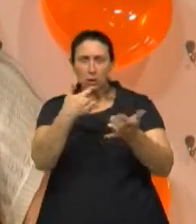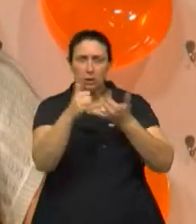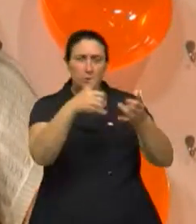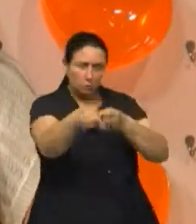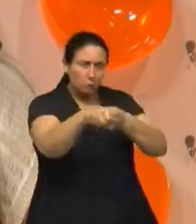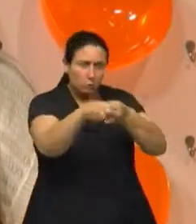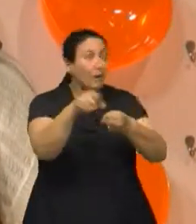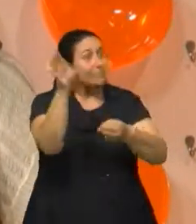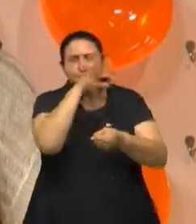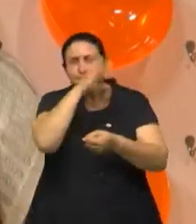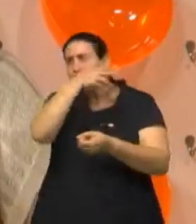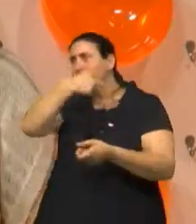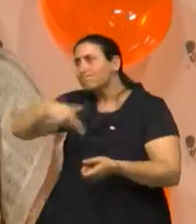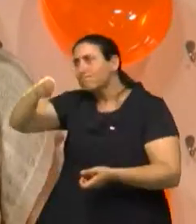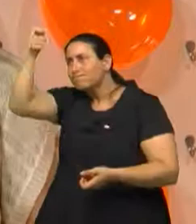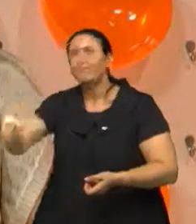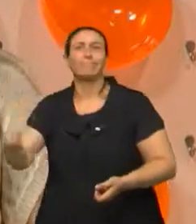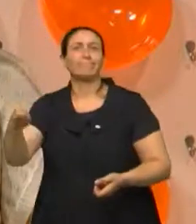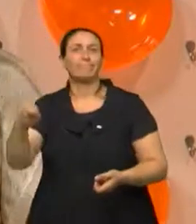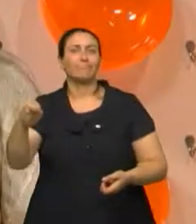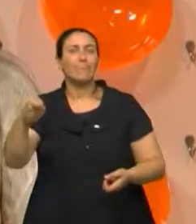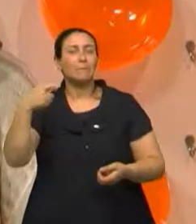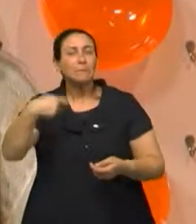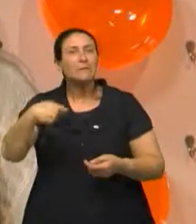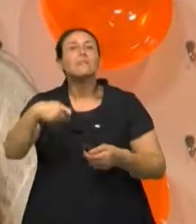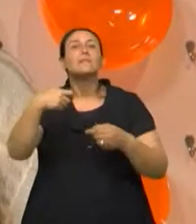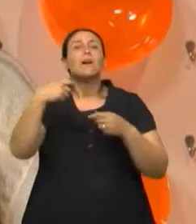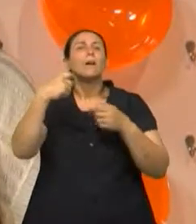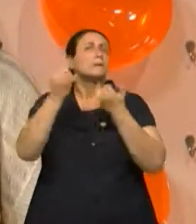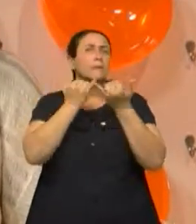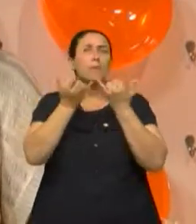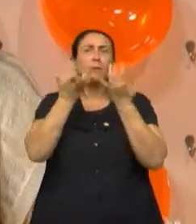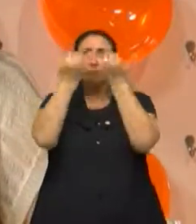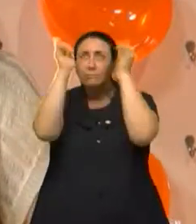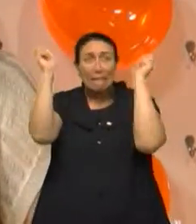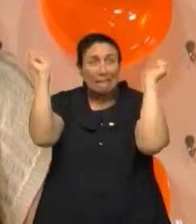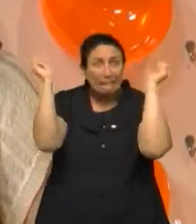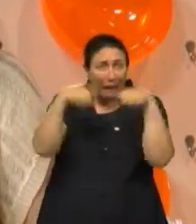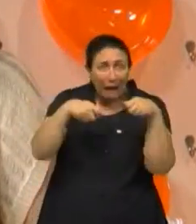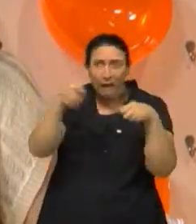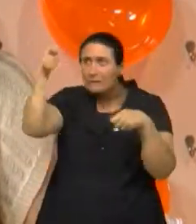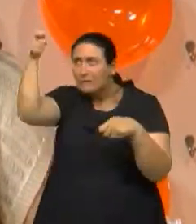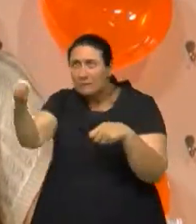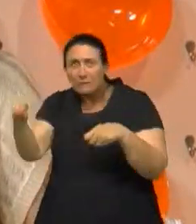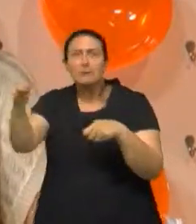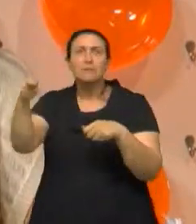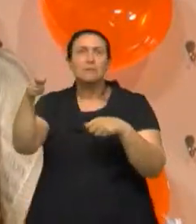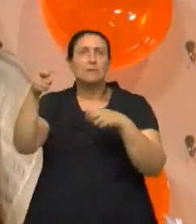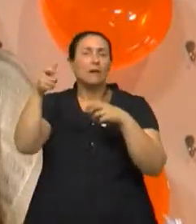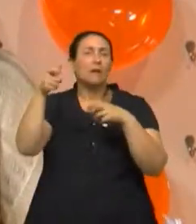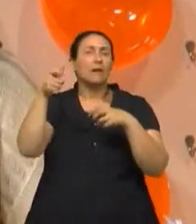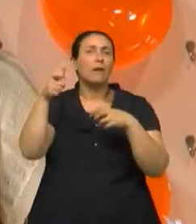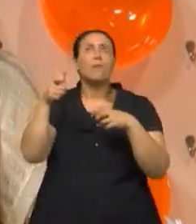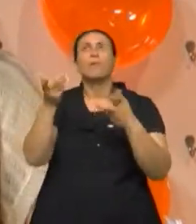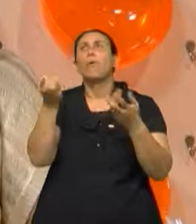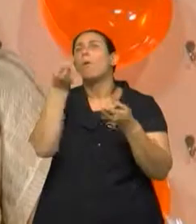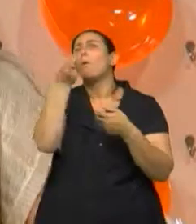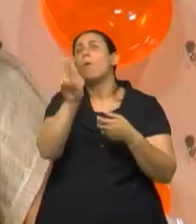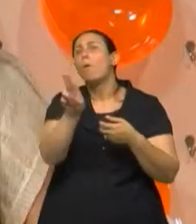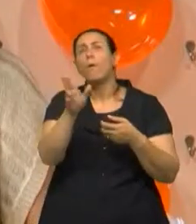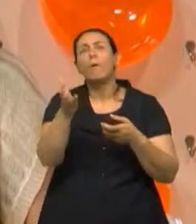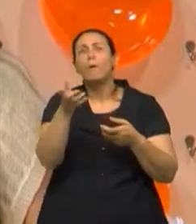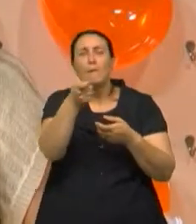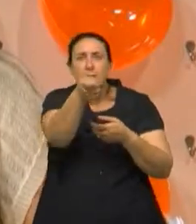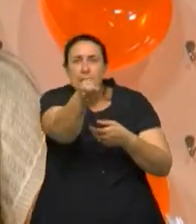aquele choque. Então, se é uma rede que pode ser desligada a chave elétrica ou